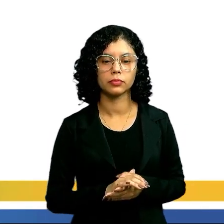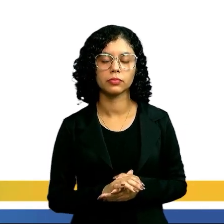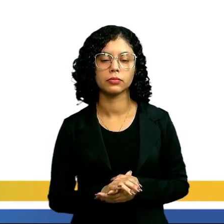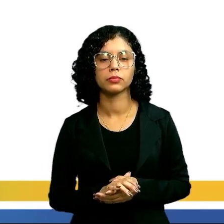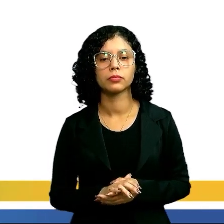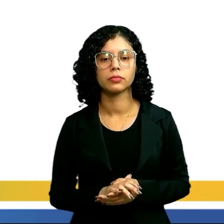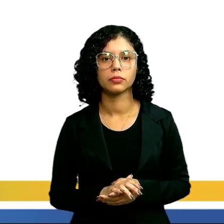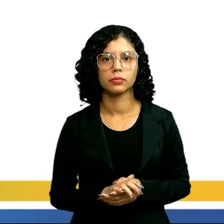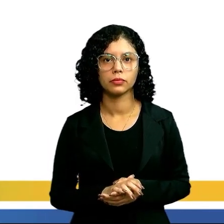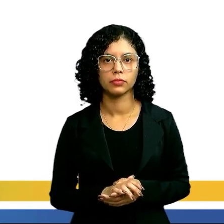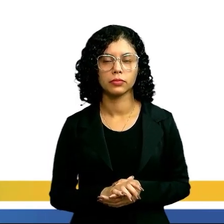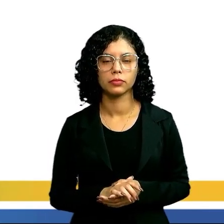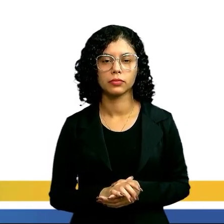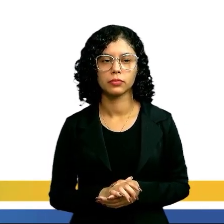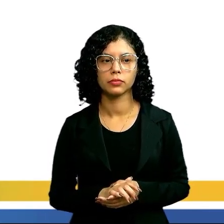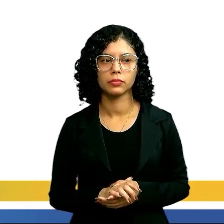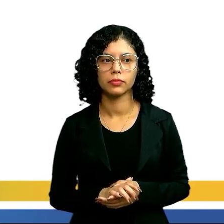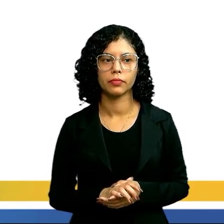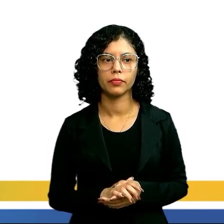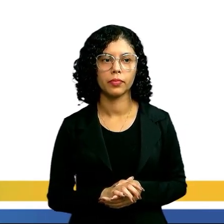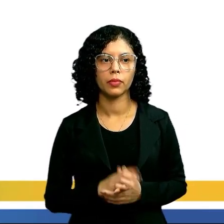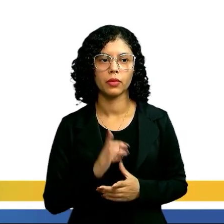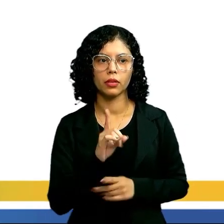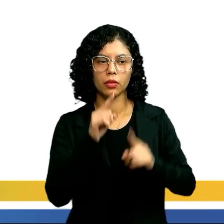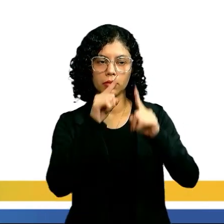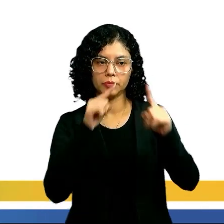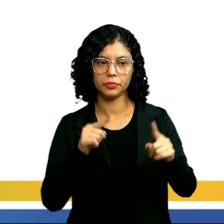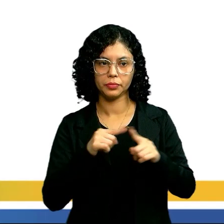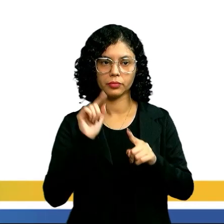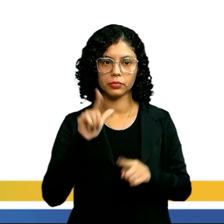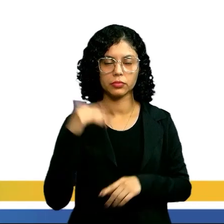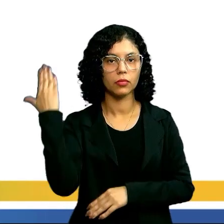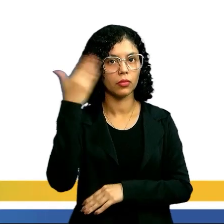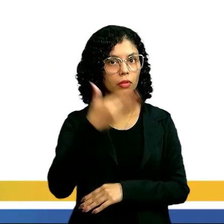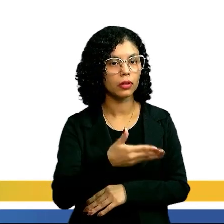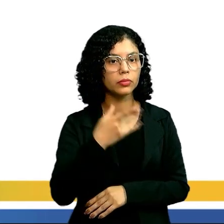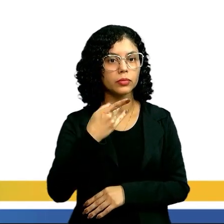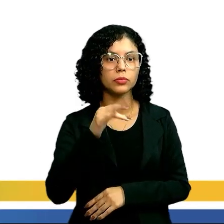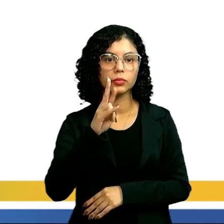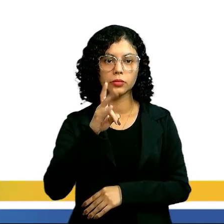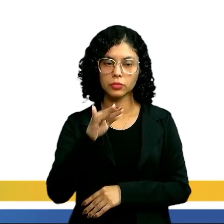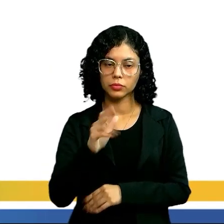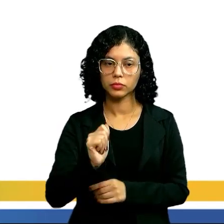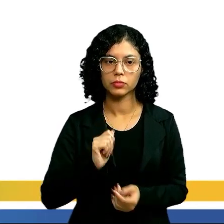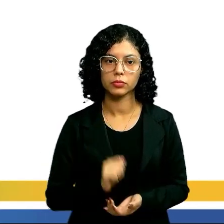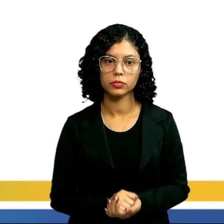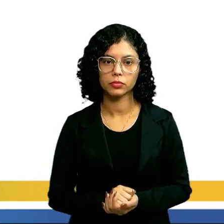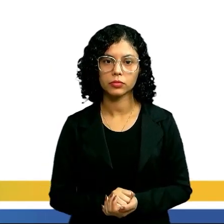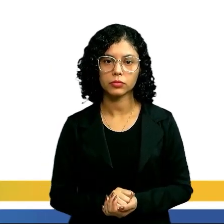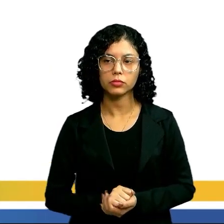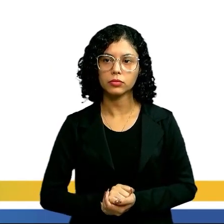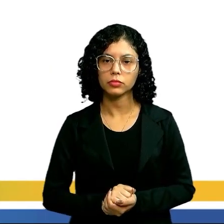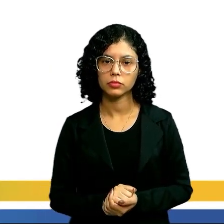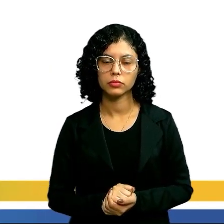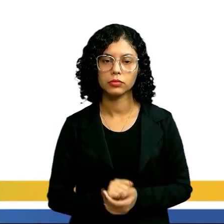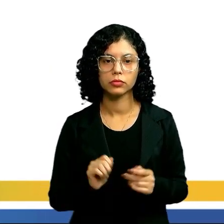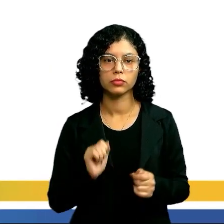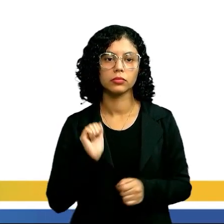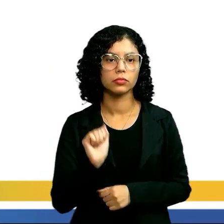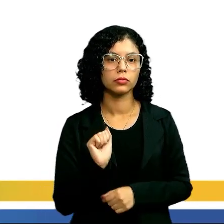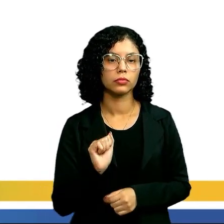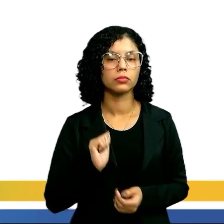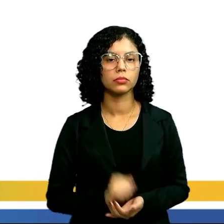Como a dilatação de ΔL é diretamente proporcional ao coeficiente A